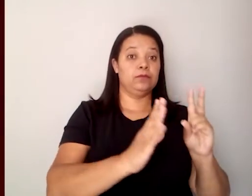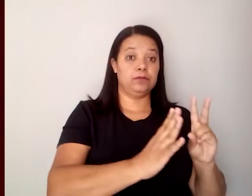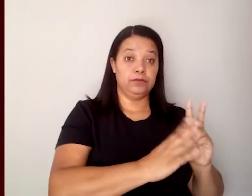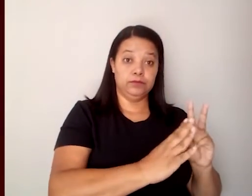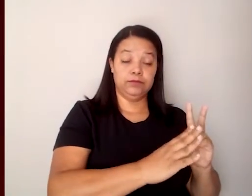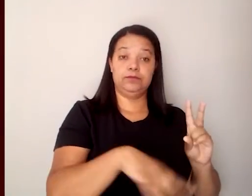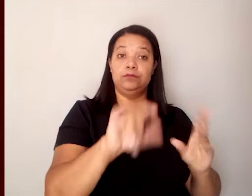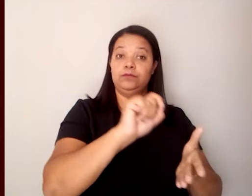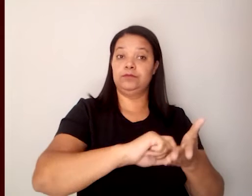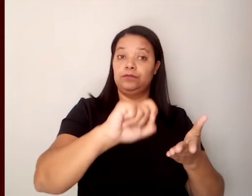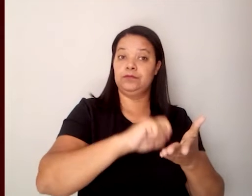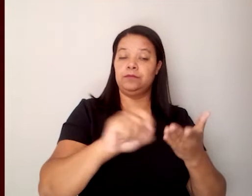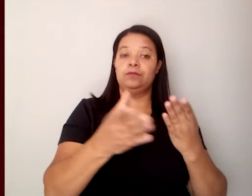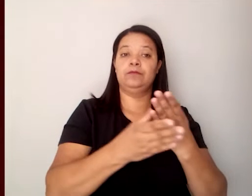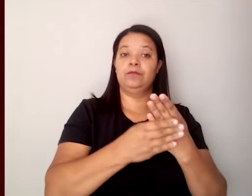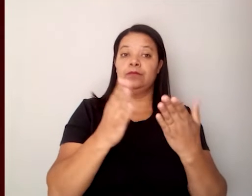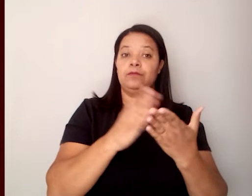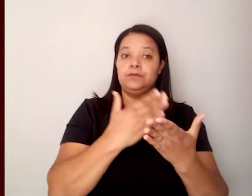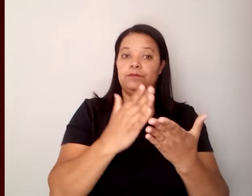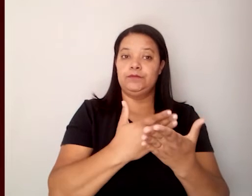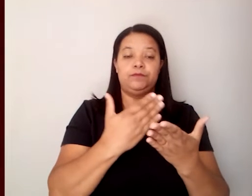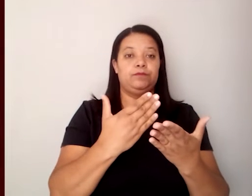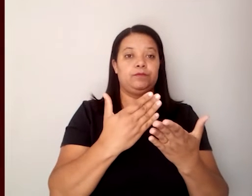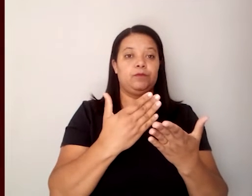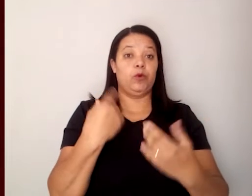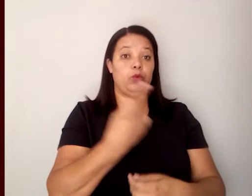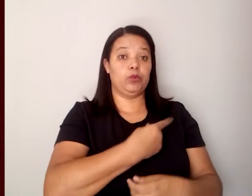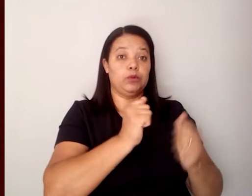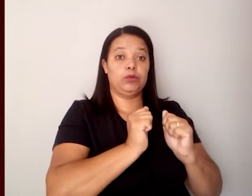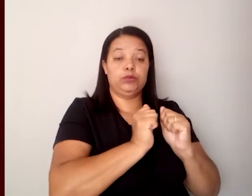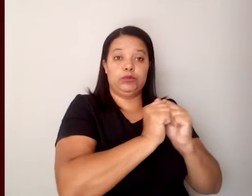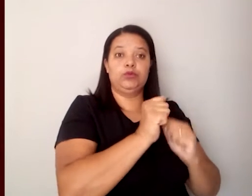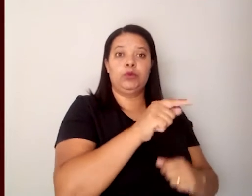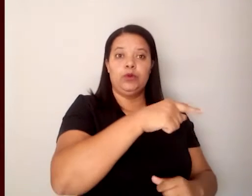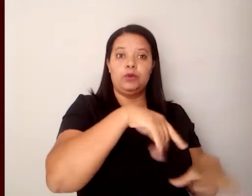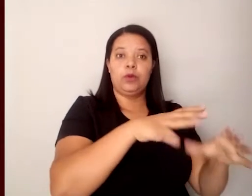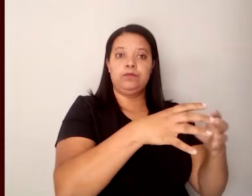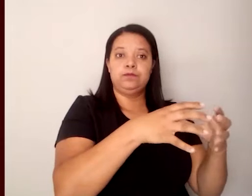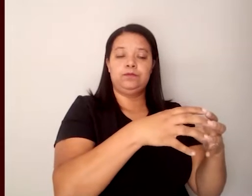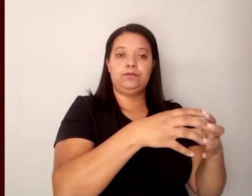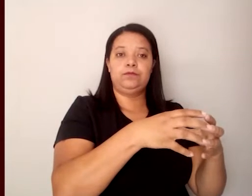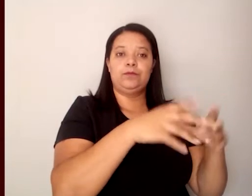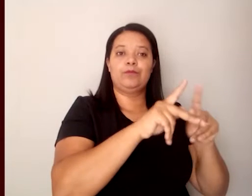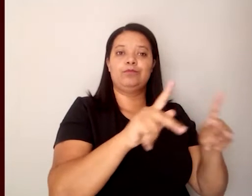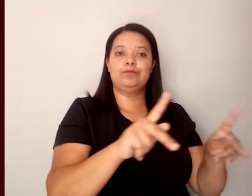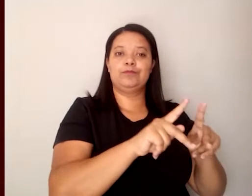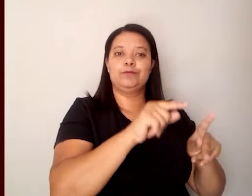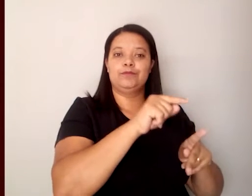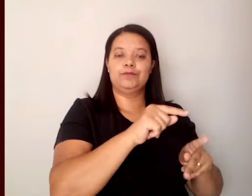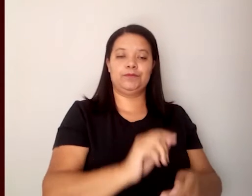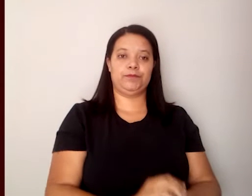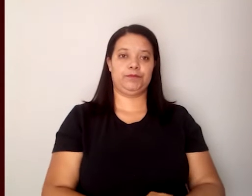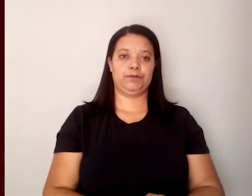né? Livros que foram, que nós fizemos com eles, com os professores que nós